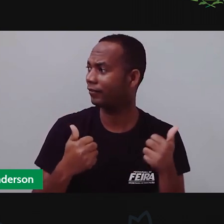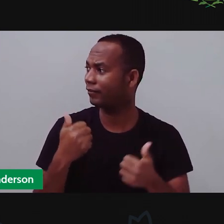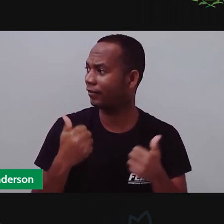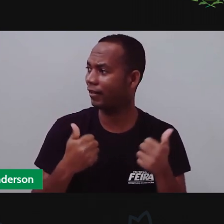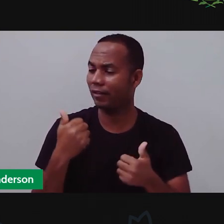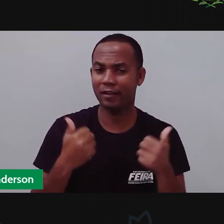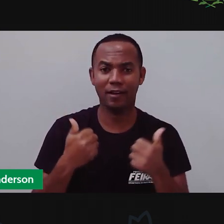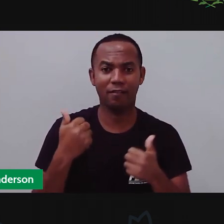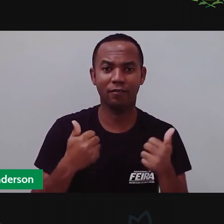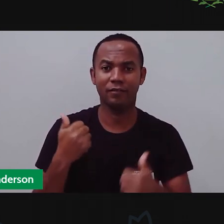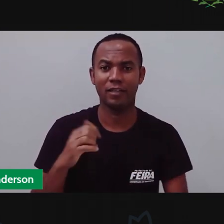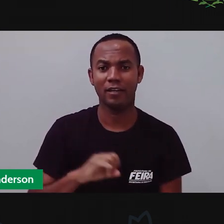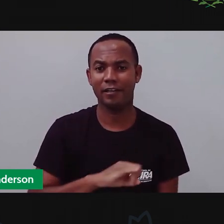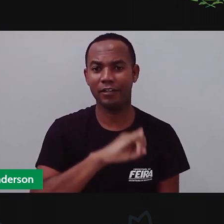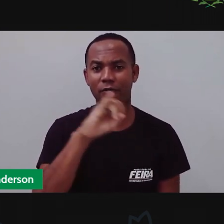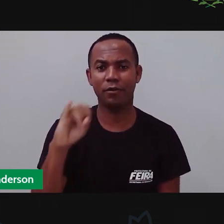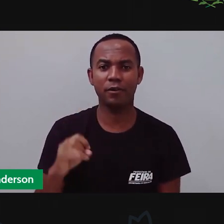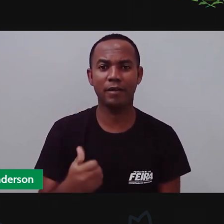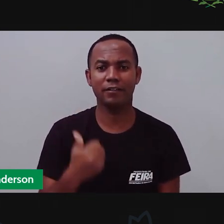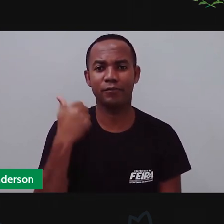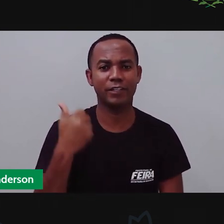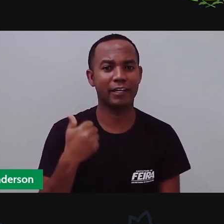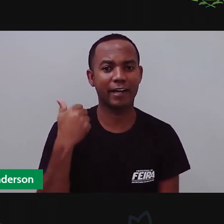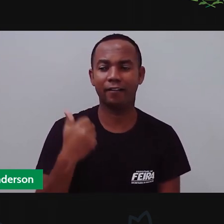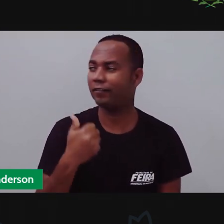Assim? Ah,